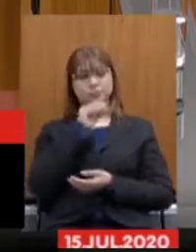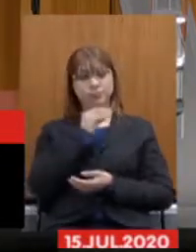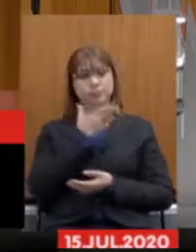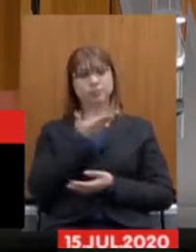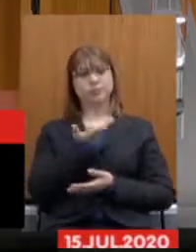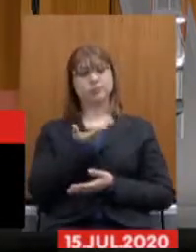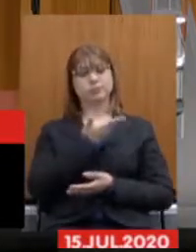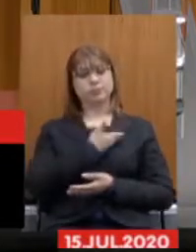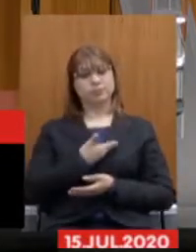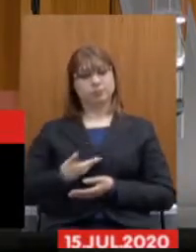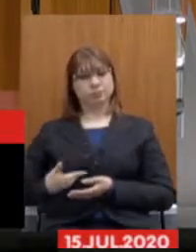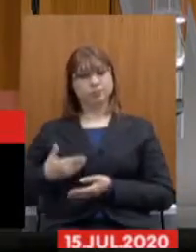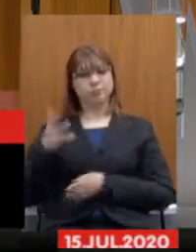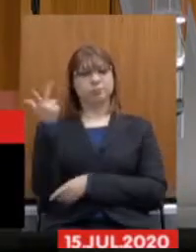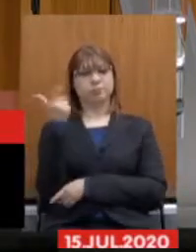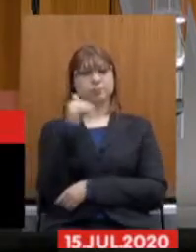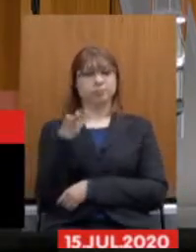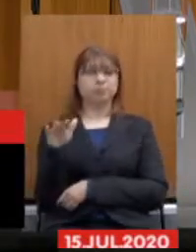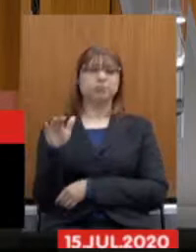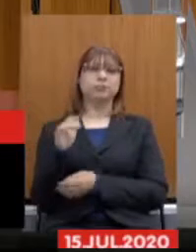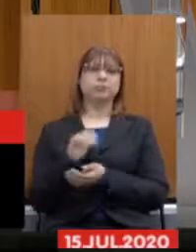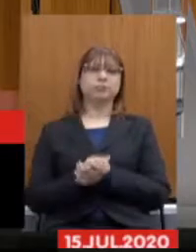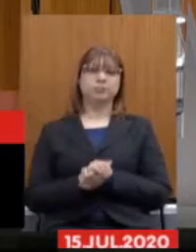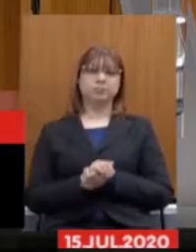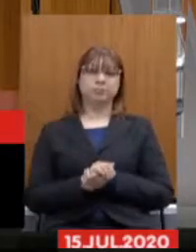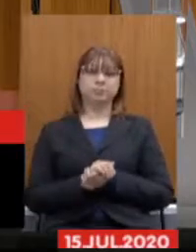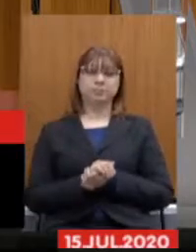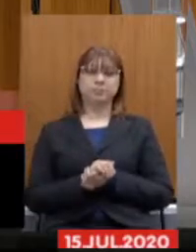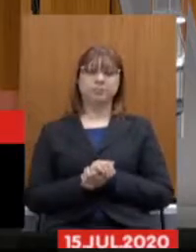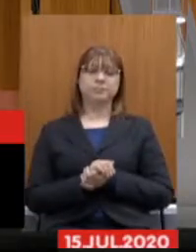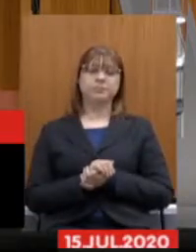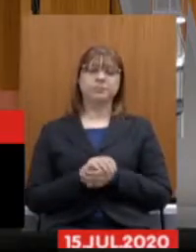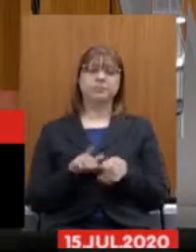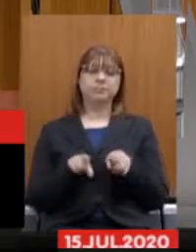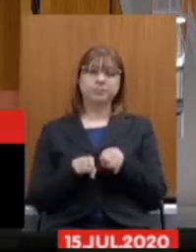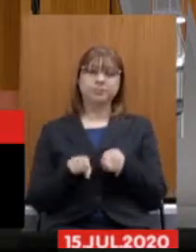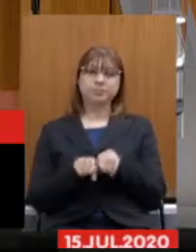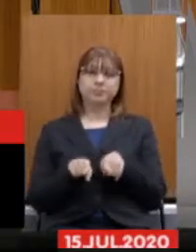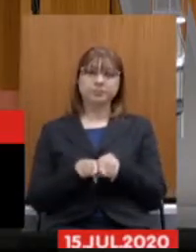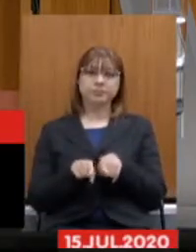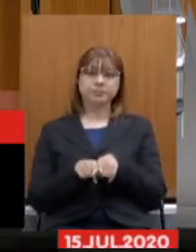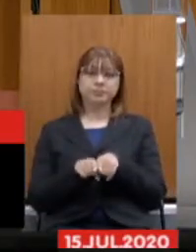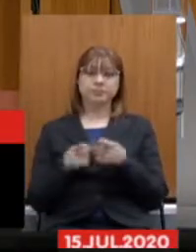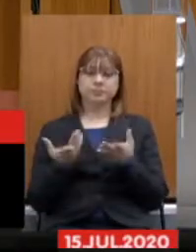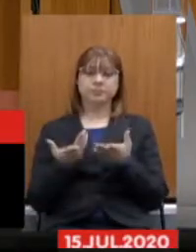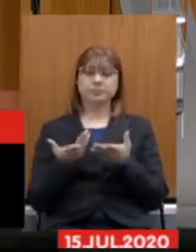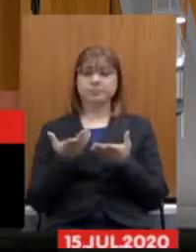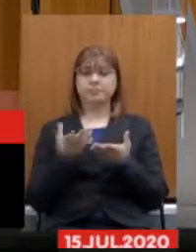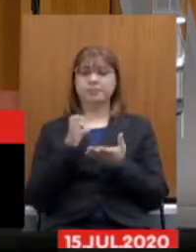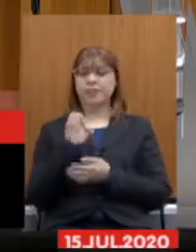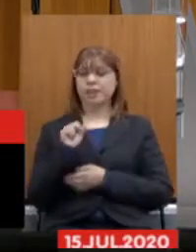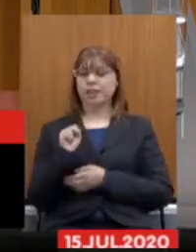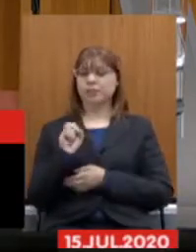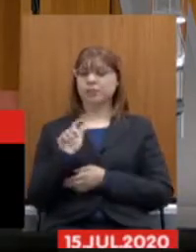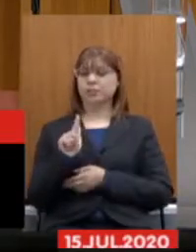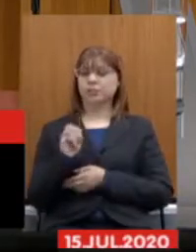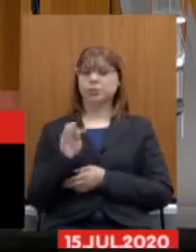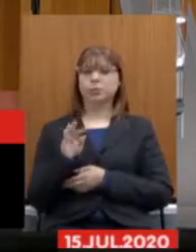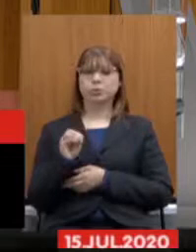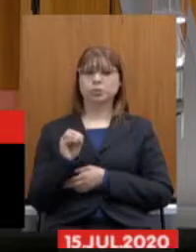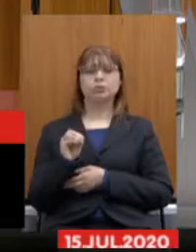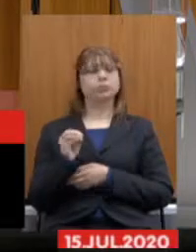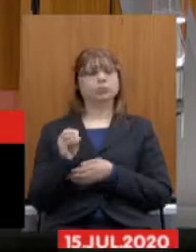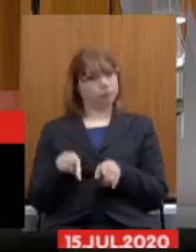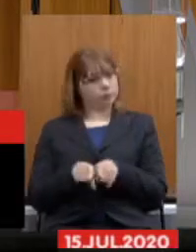da agência de regulação de abastecimento de água e esgoto esgotamento sanitário que continuam também trabalhando